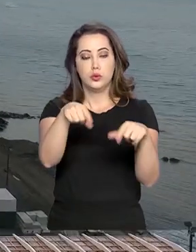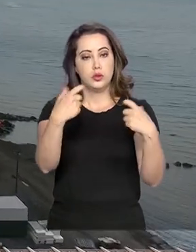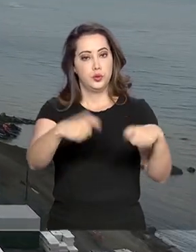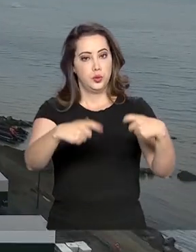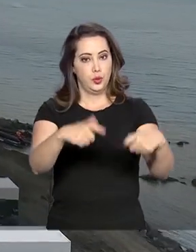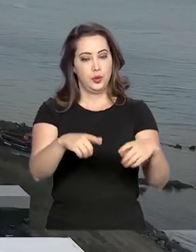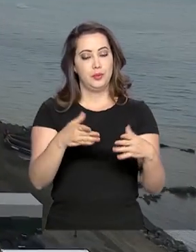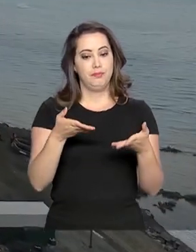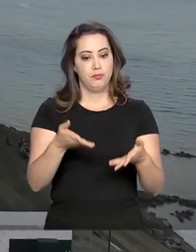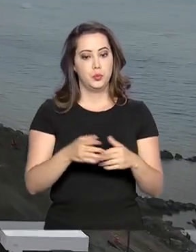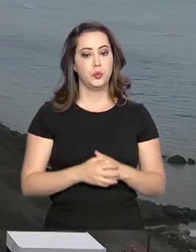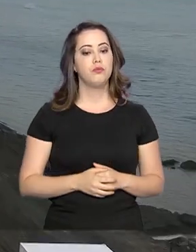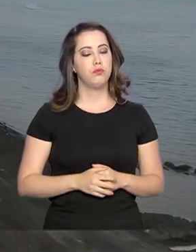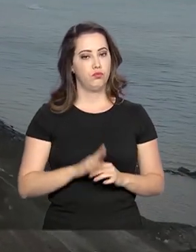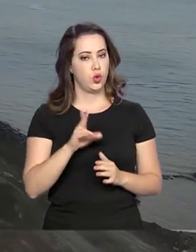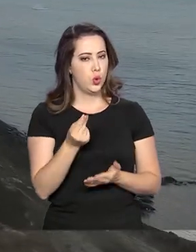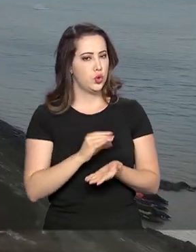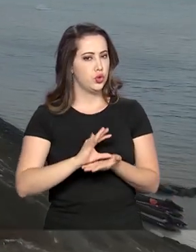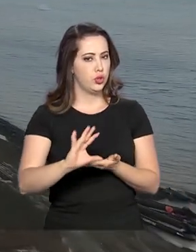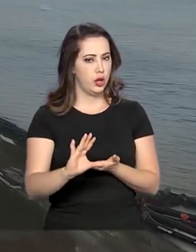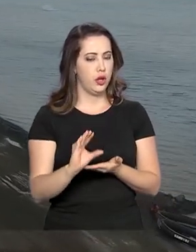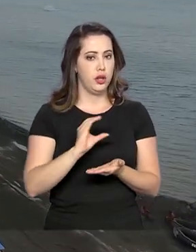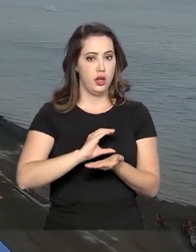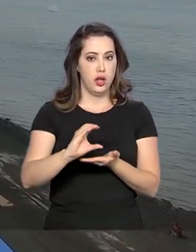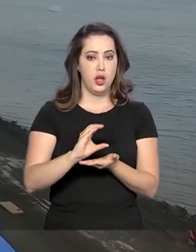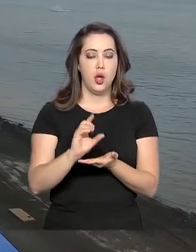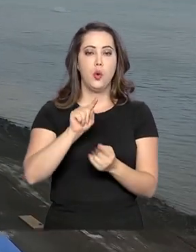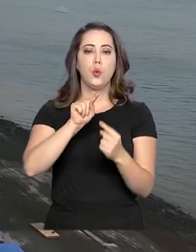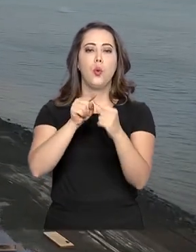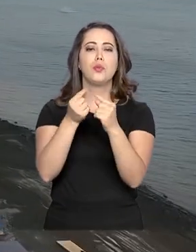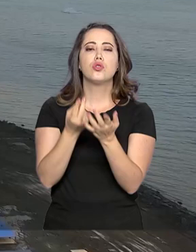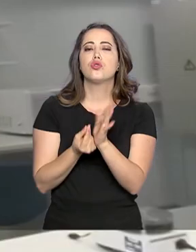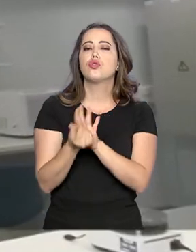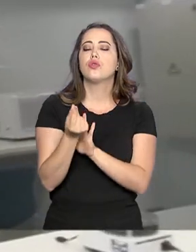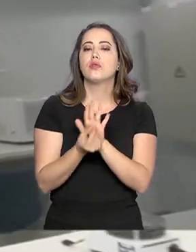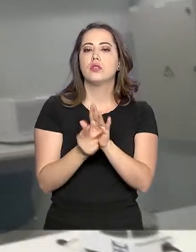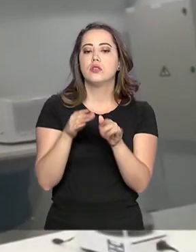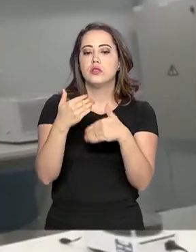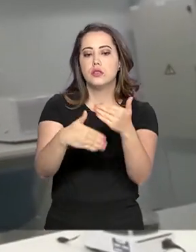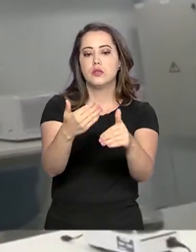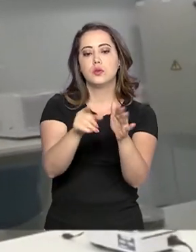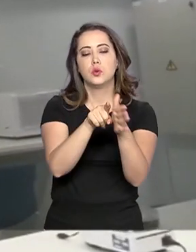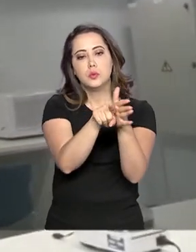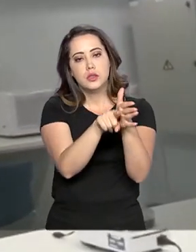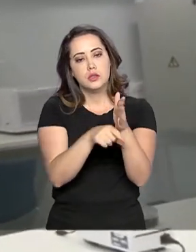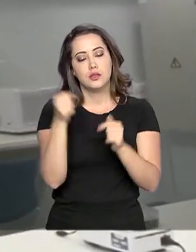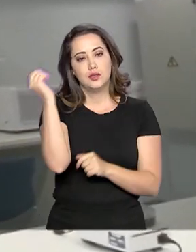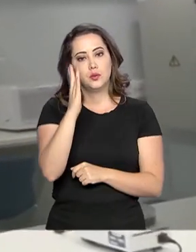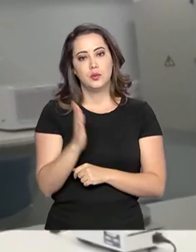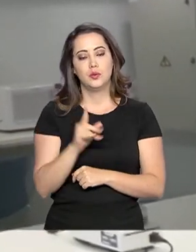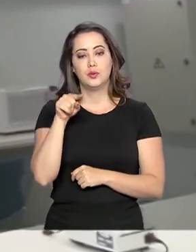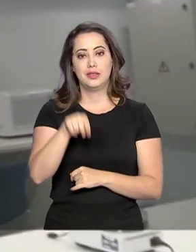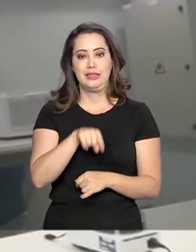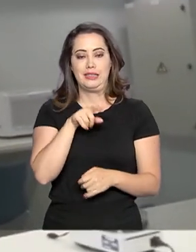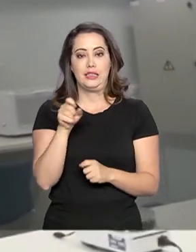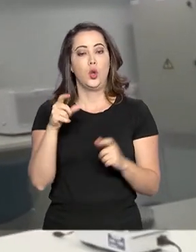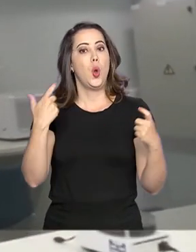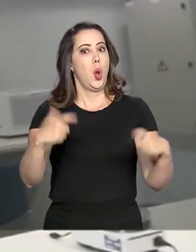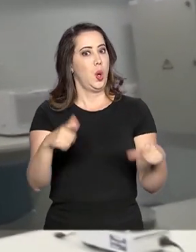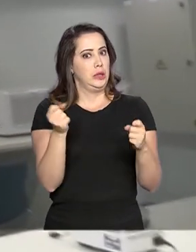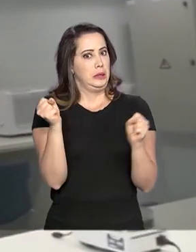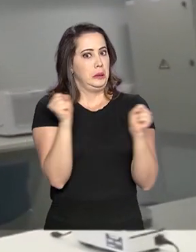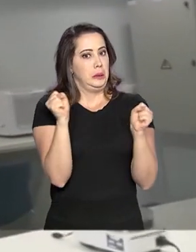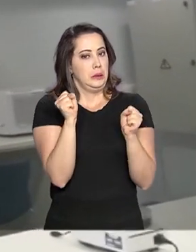Estação Comandante Ferraz. Verba que vai ser destinada para o desenvolvimento de pesquisa brasileira aqui no continente gelado.